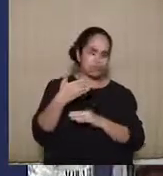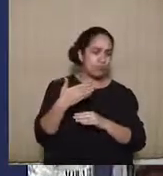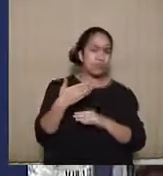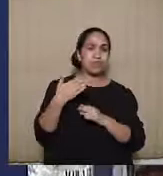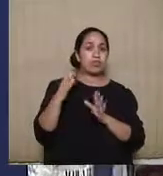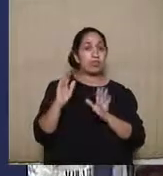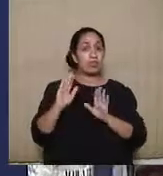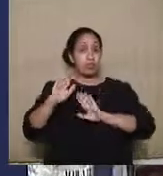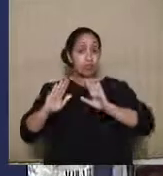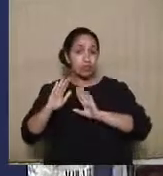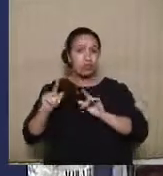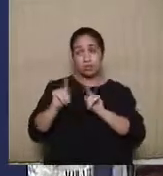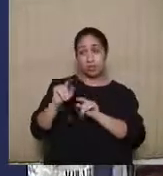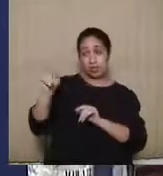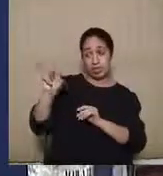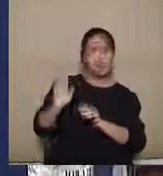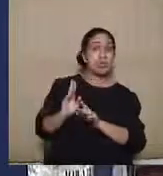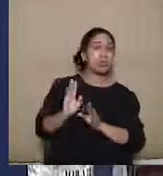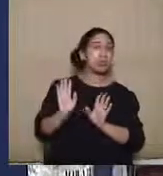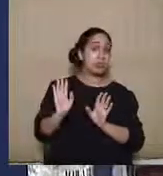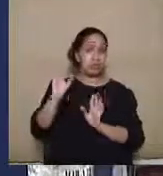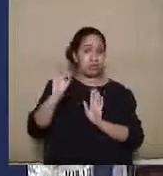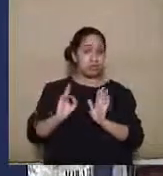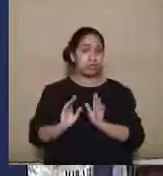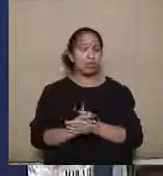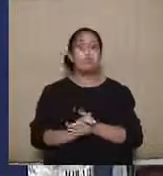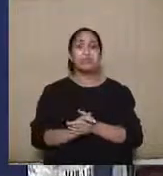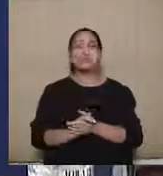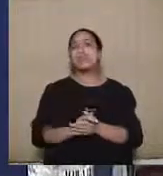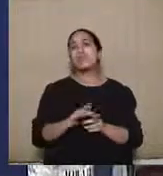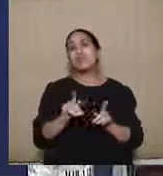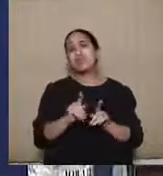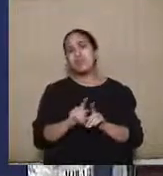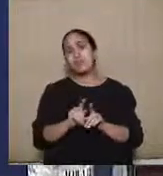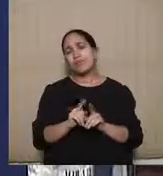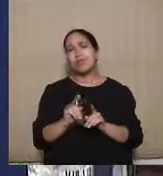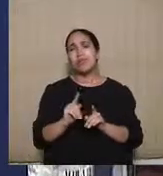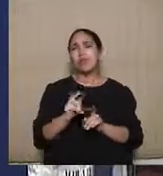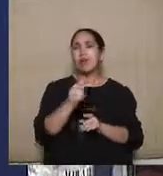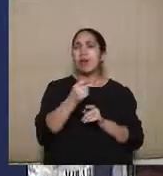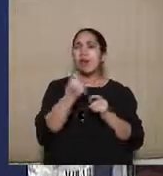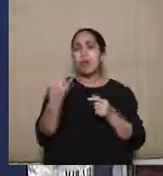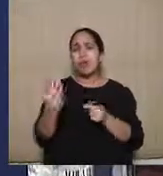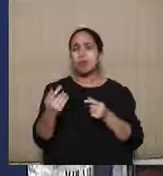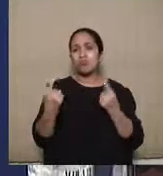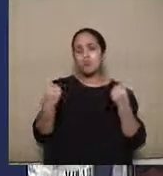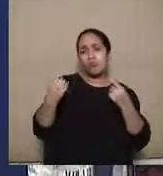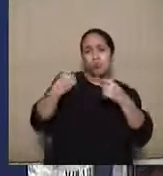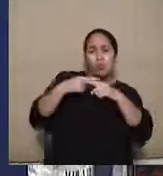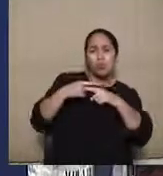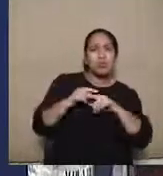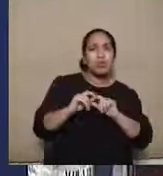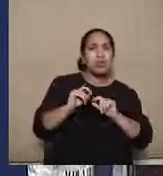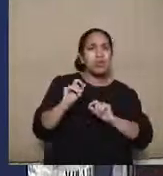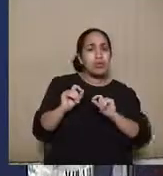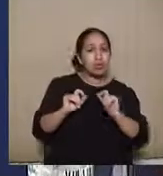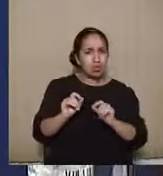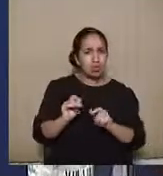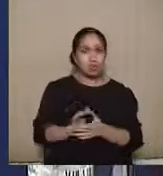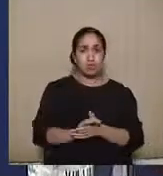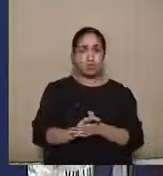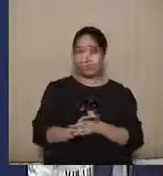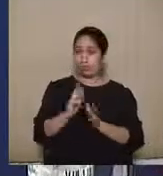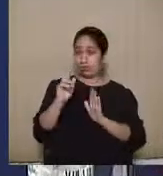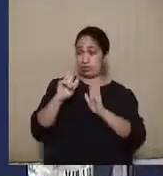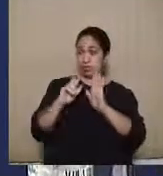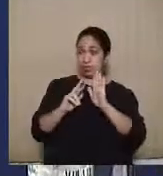contraditório e a ampla defesa. Mas é importante a gente ver que existem alguns pronunciamentos em sentido contrário que vão dizer que, em razão